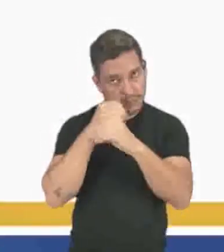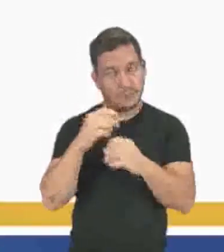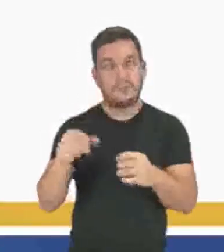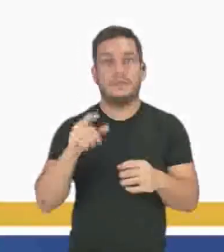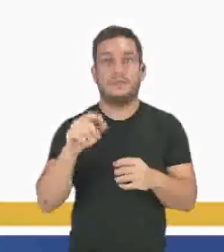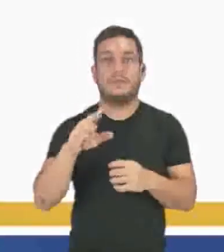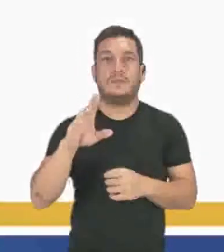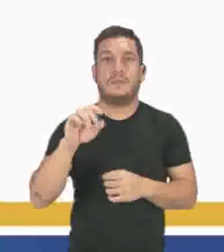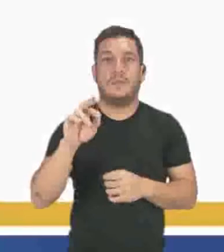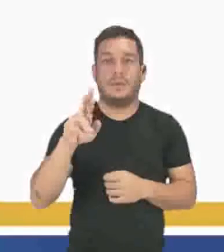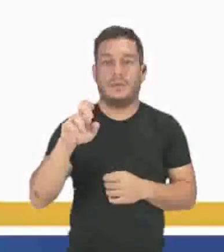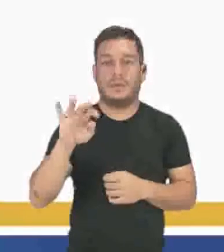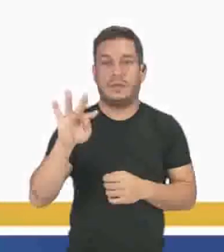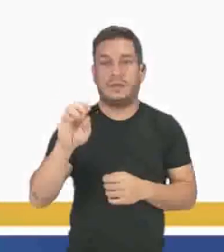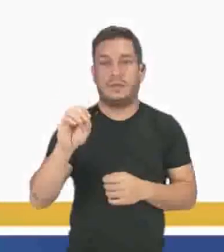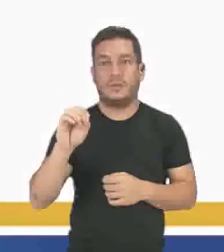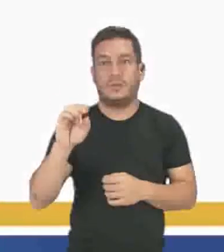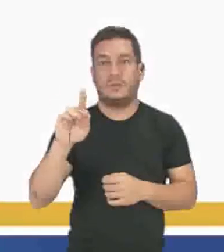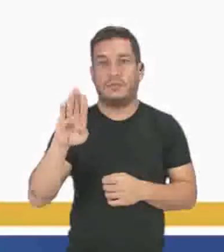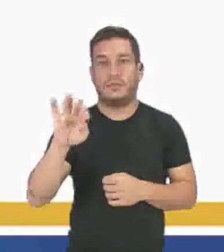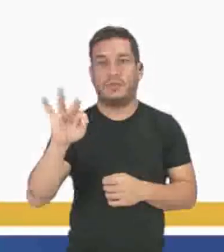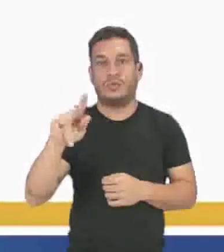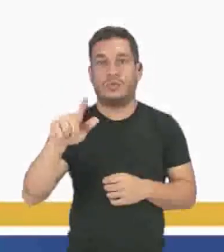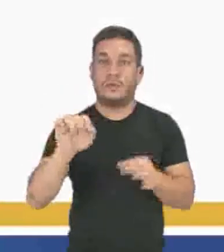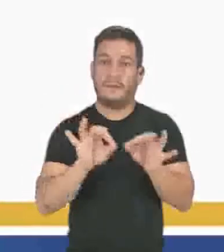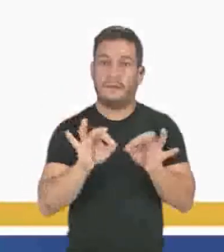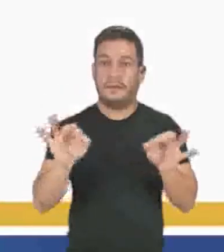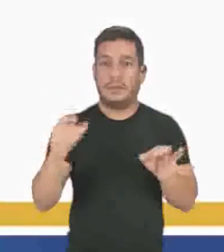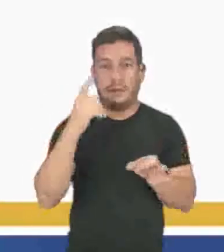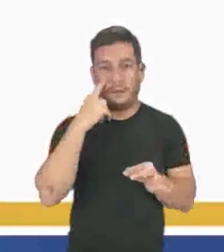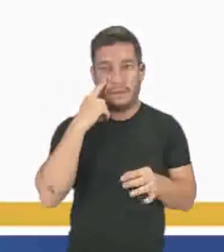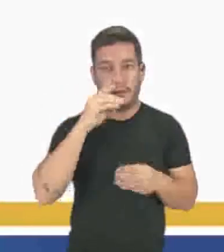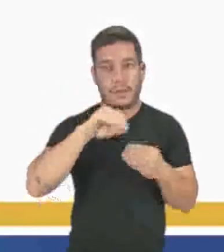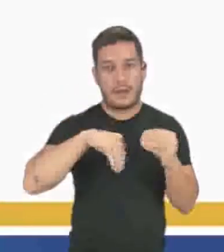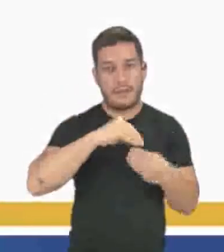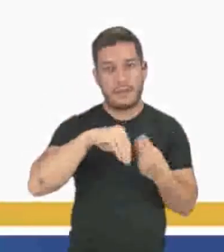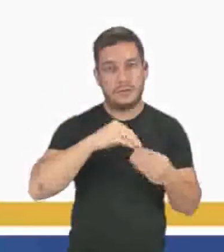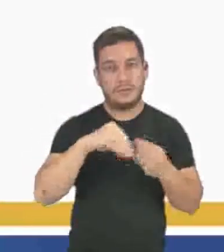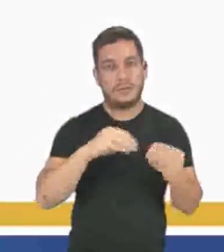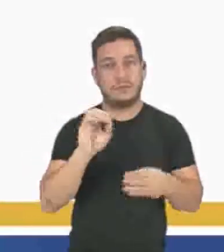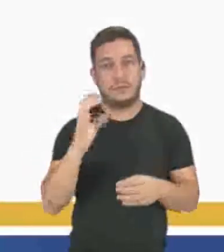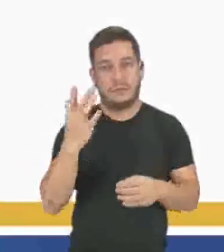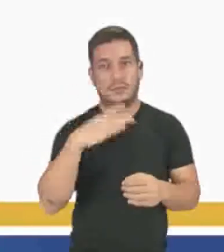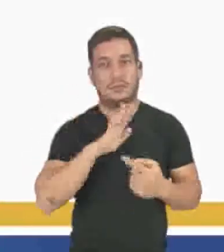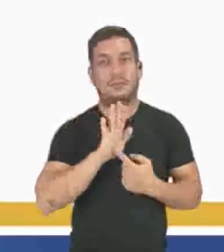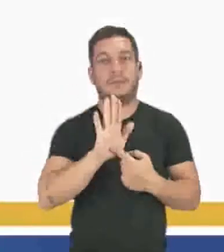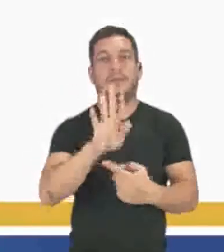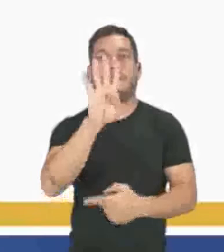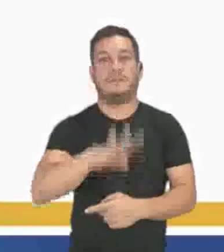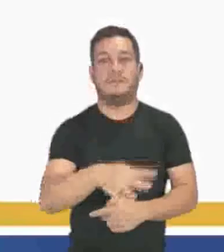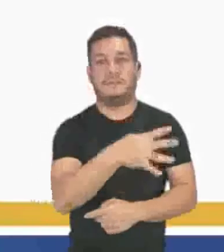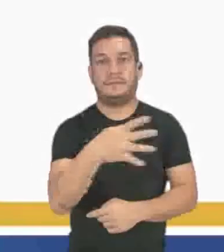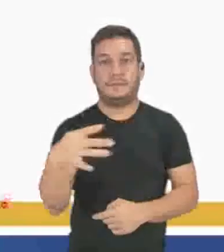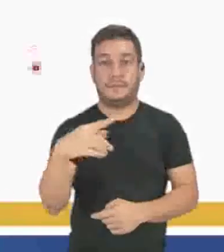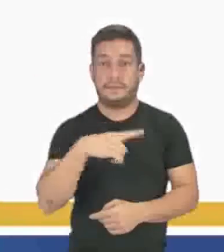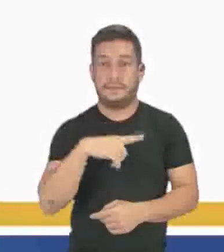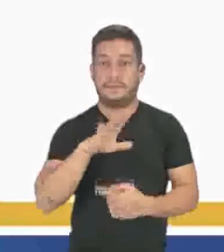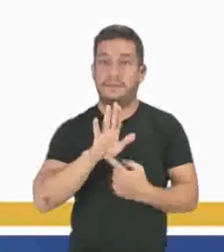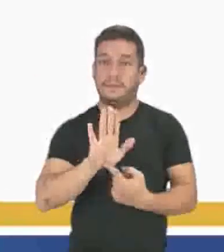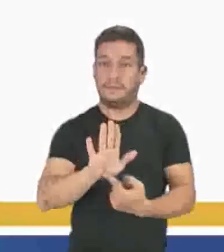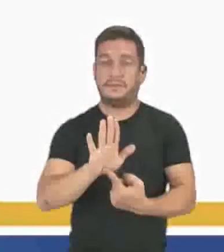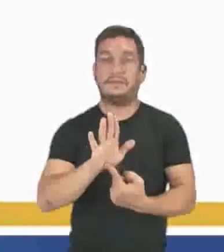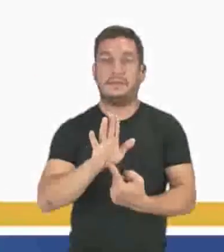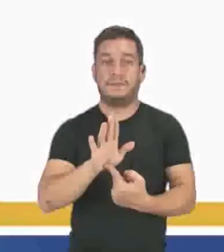cloreto de butila foi medida, conforme a reação se processava, como apresentado na tabela. Então, aqui já traz a